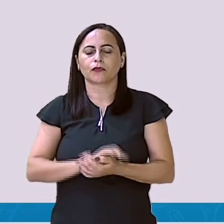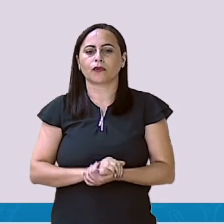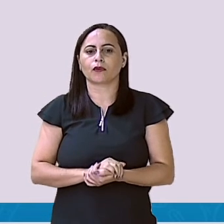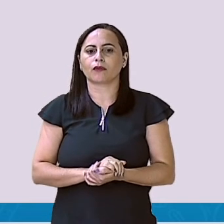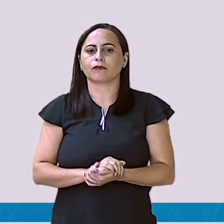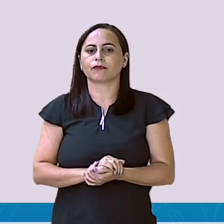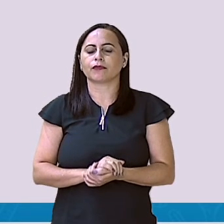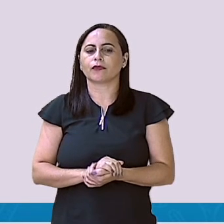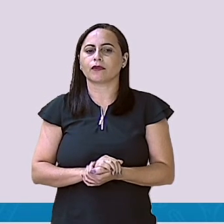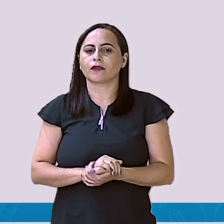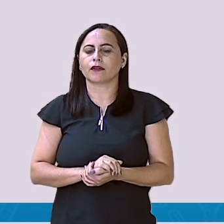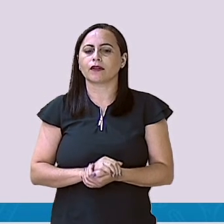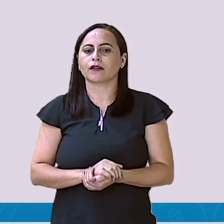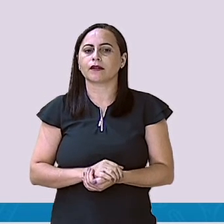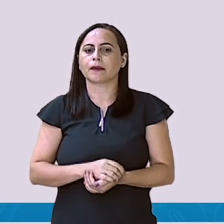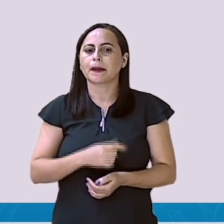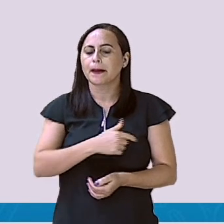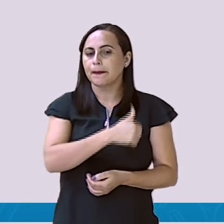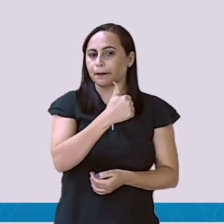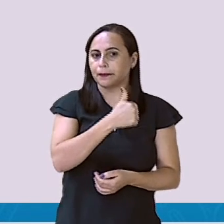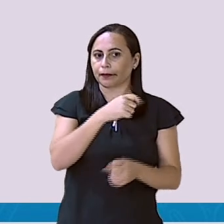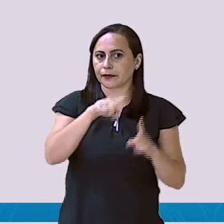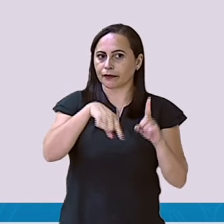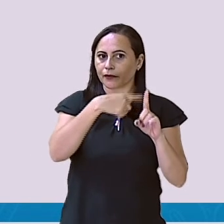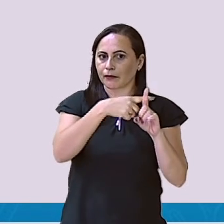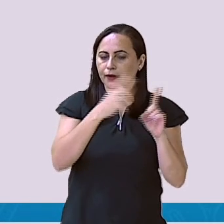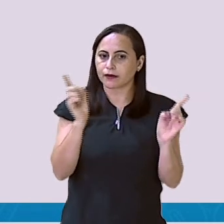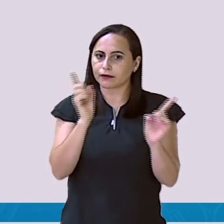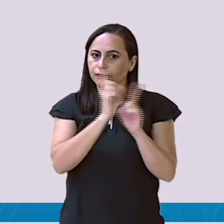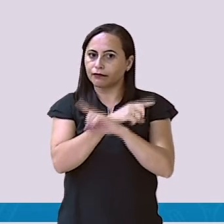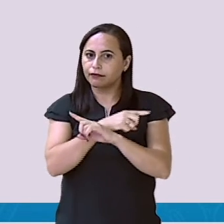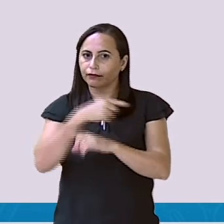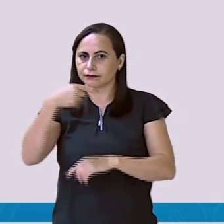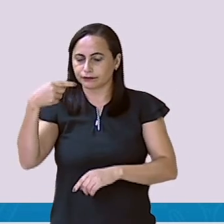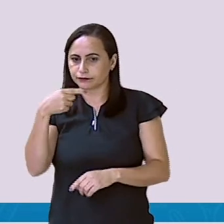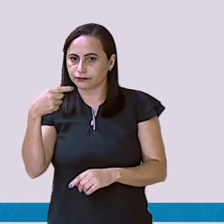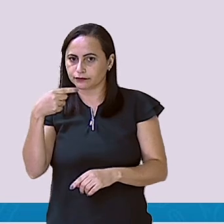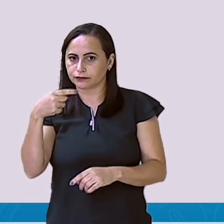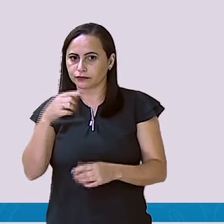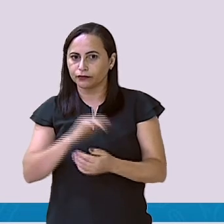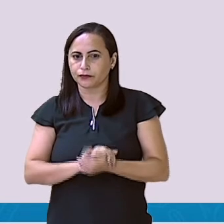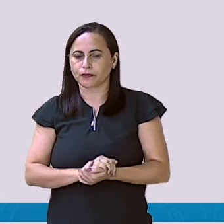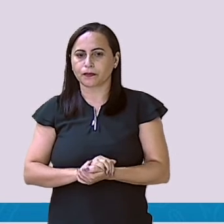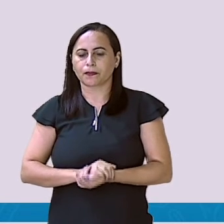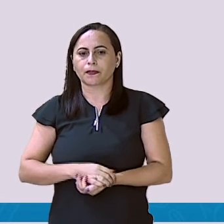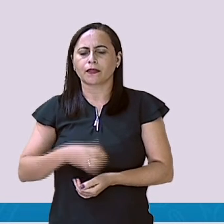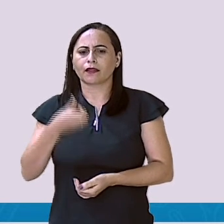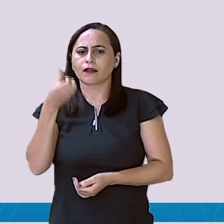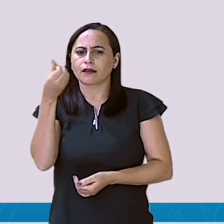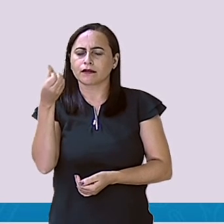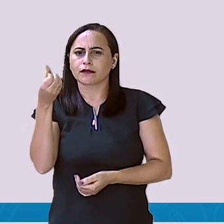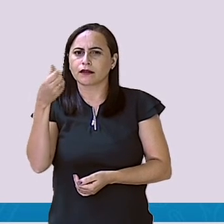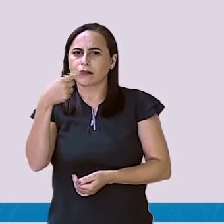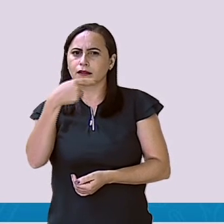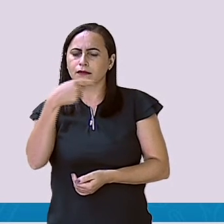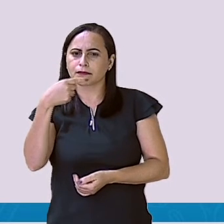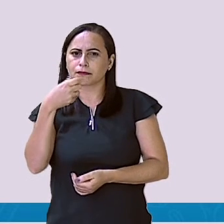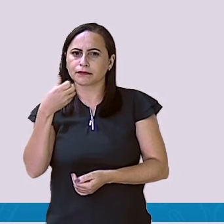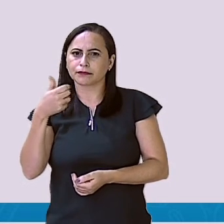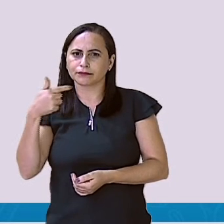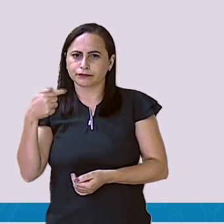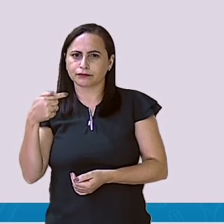inversa é subtração. Então, eu tiro aqui, ó. 7 de 6, tem jeito?